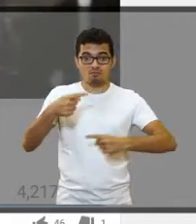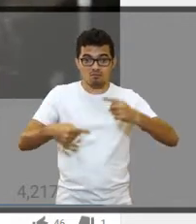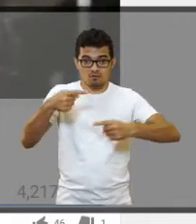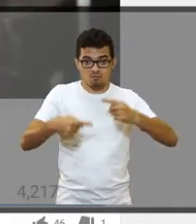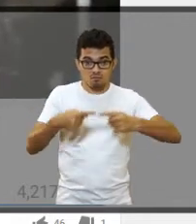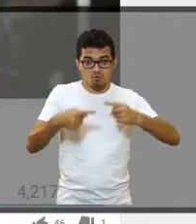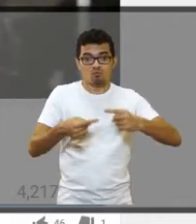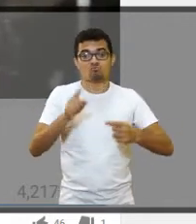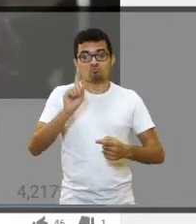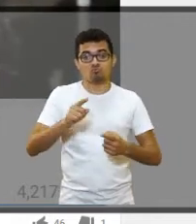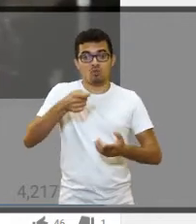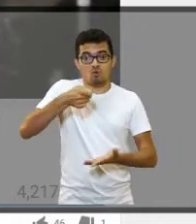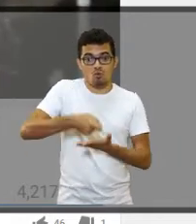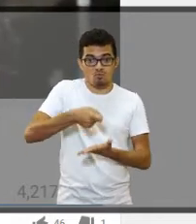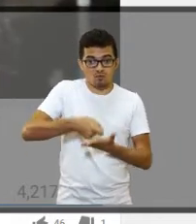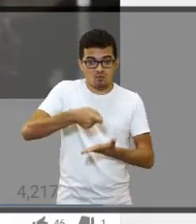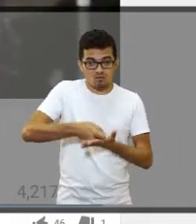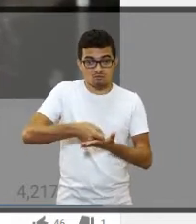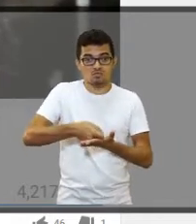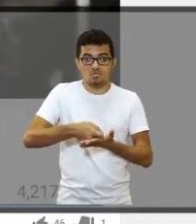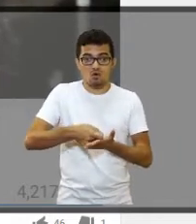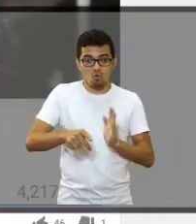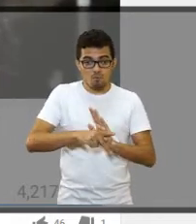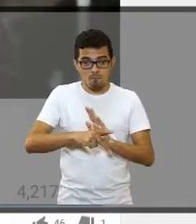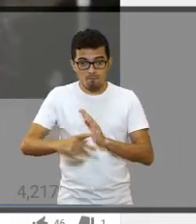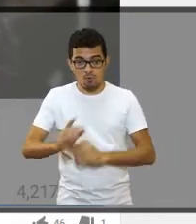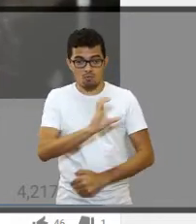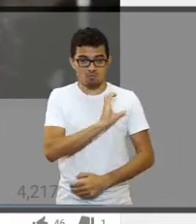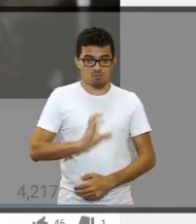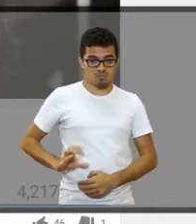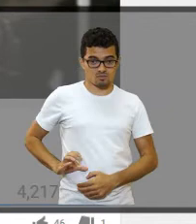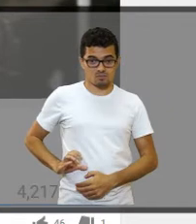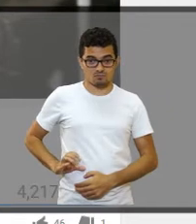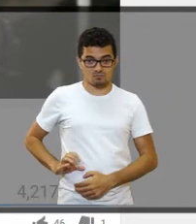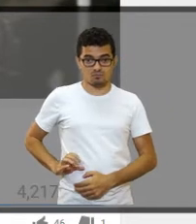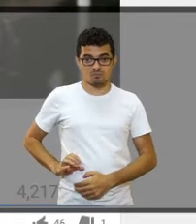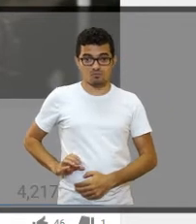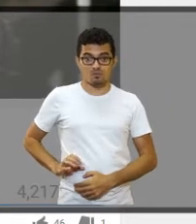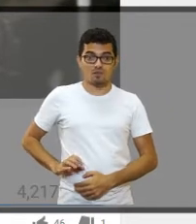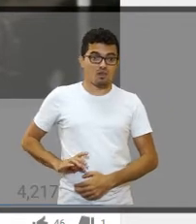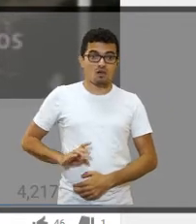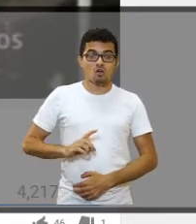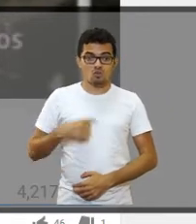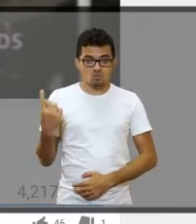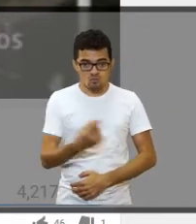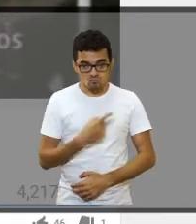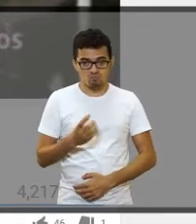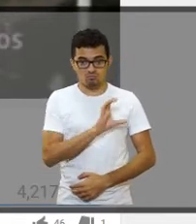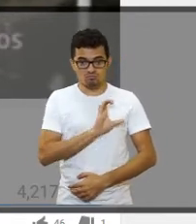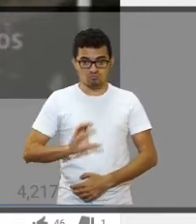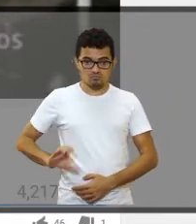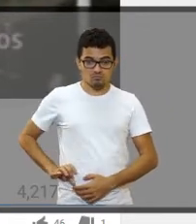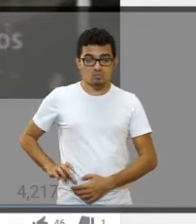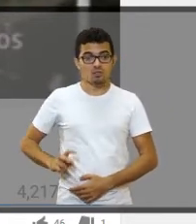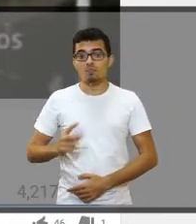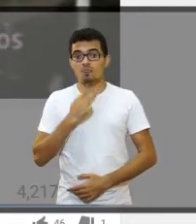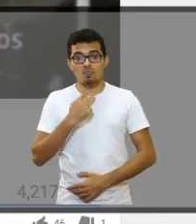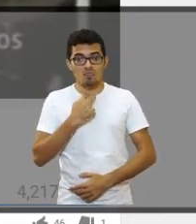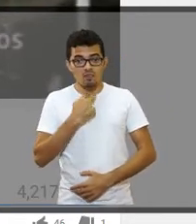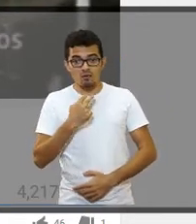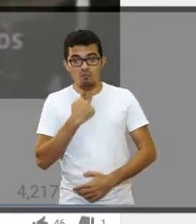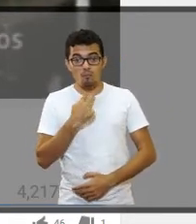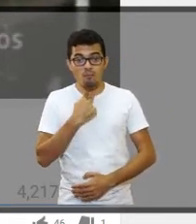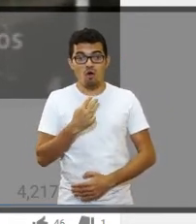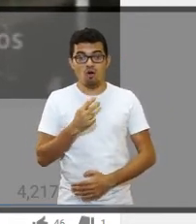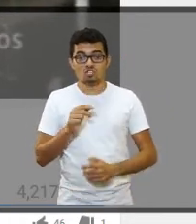é um obvio para um cristiano. Nós cristianos não